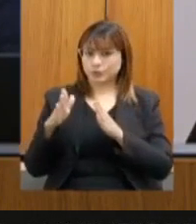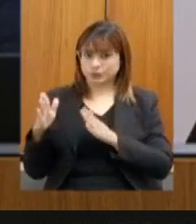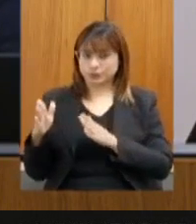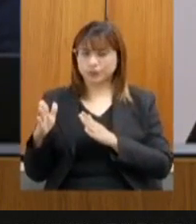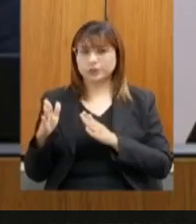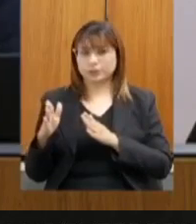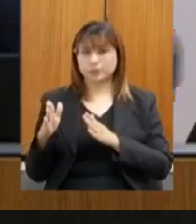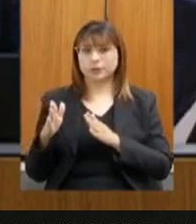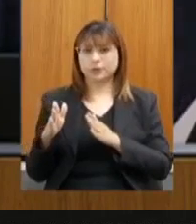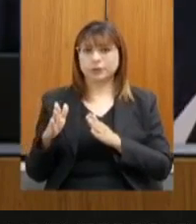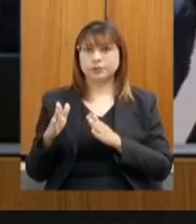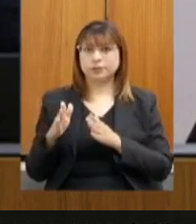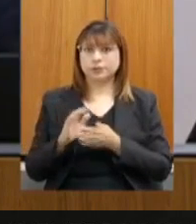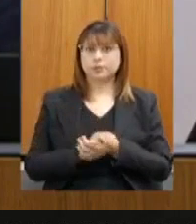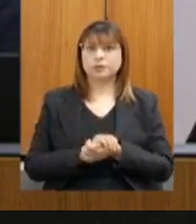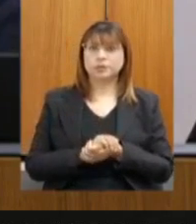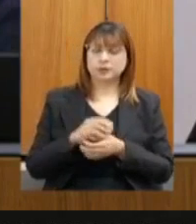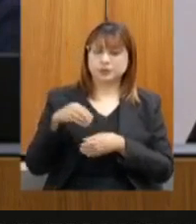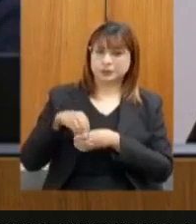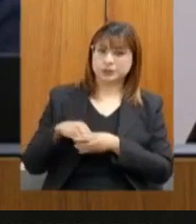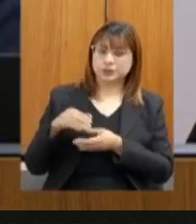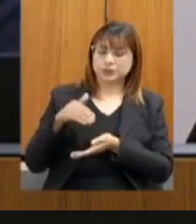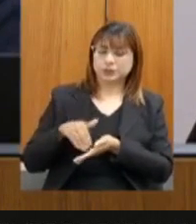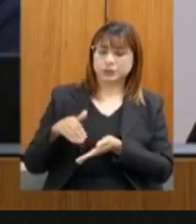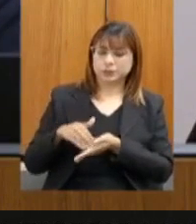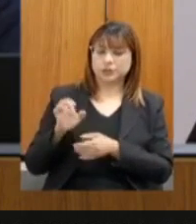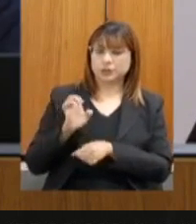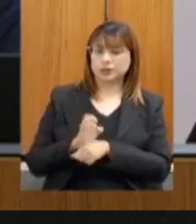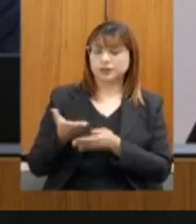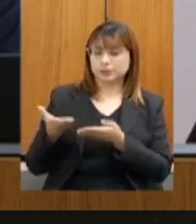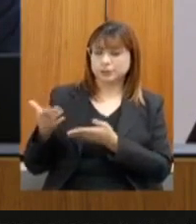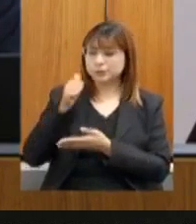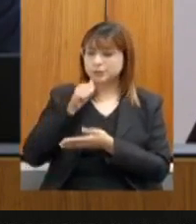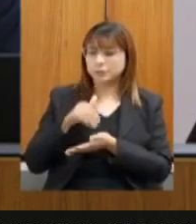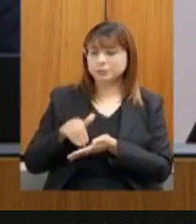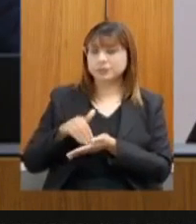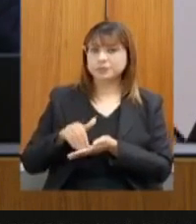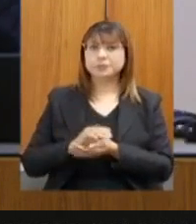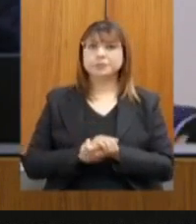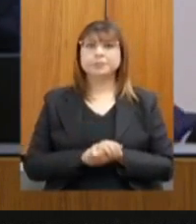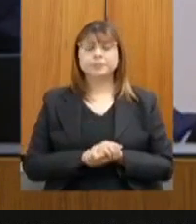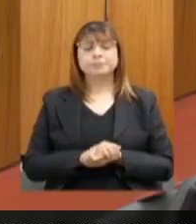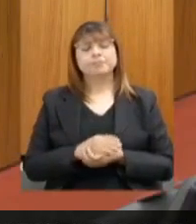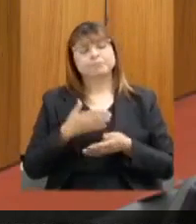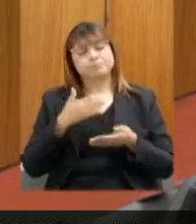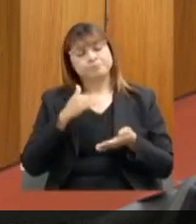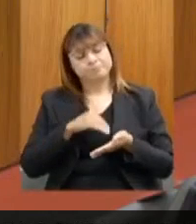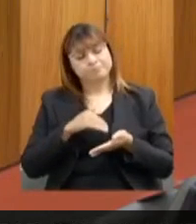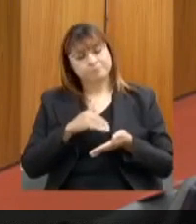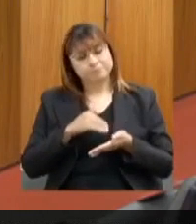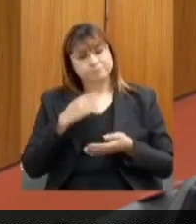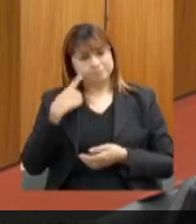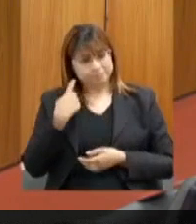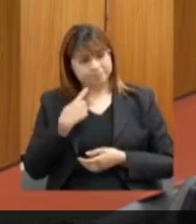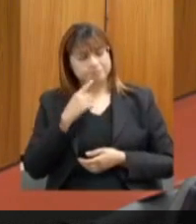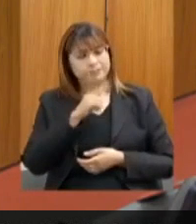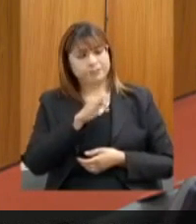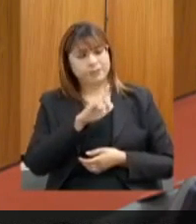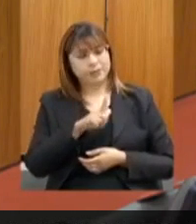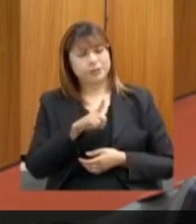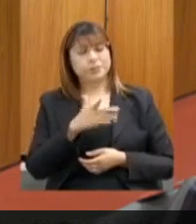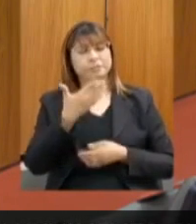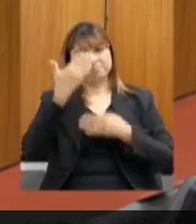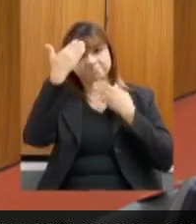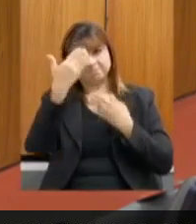que estão tramitando a tramitação na Secretaria de Estado. Com a palavra, secretária. Deputado Gil, eu agradeço a sua colocação